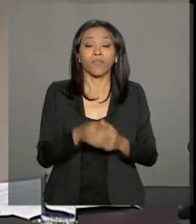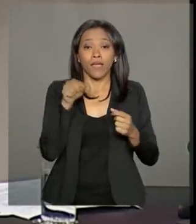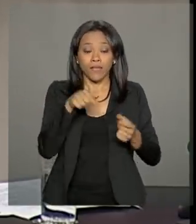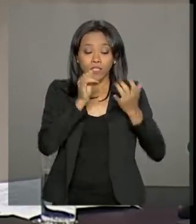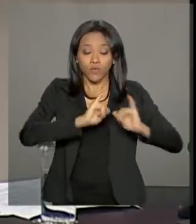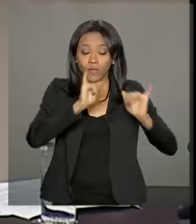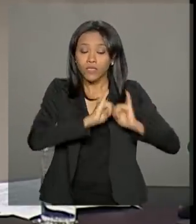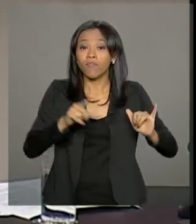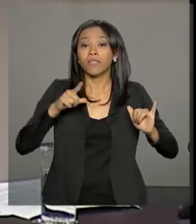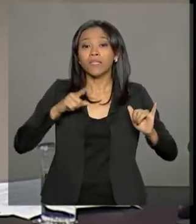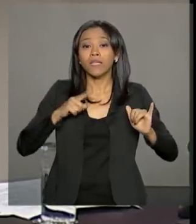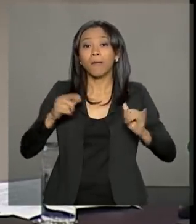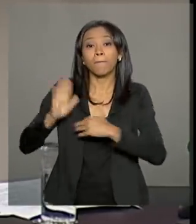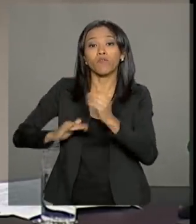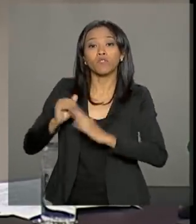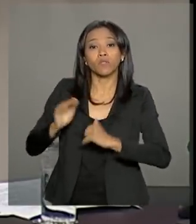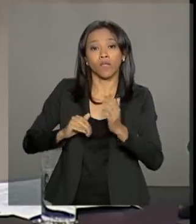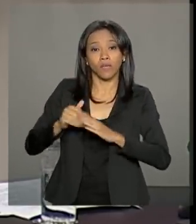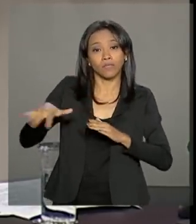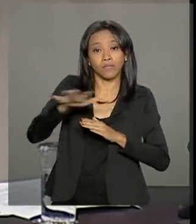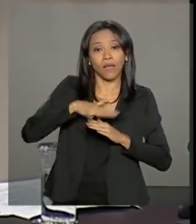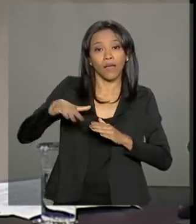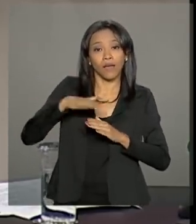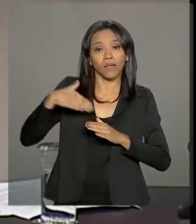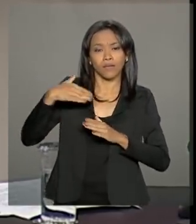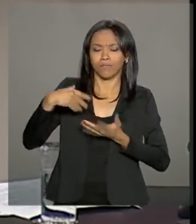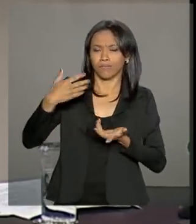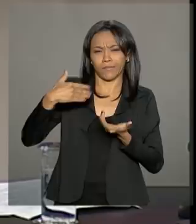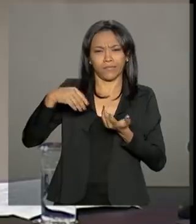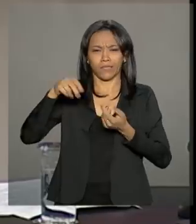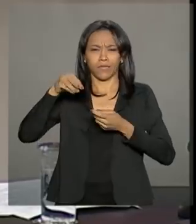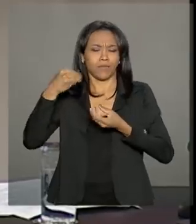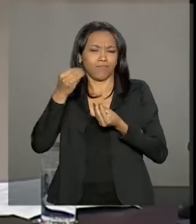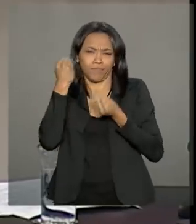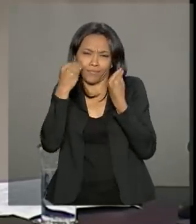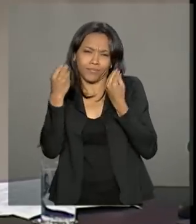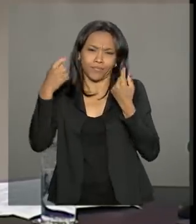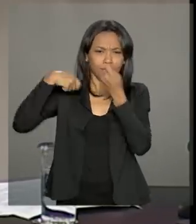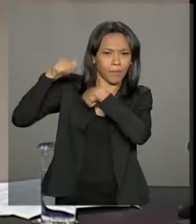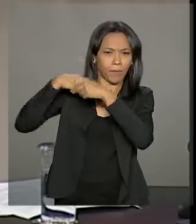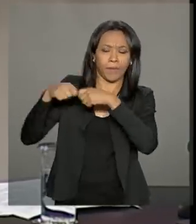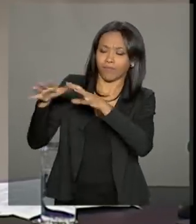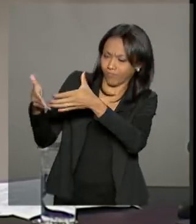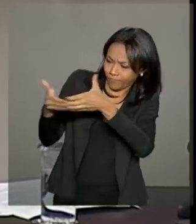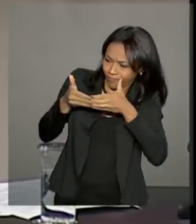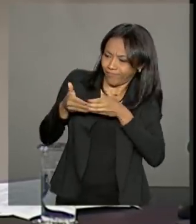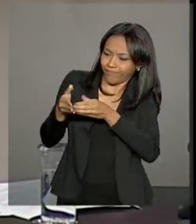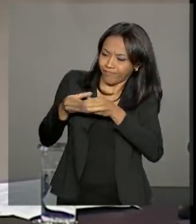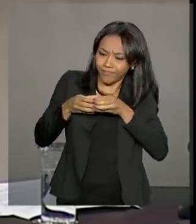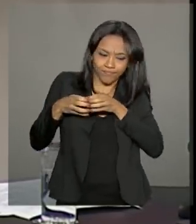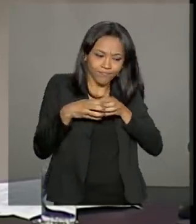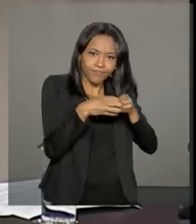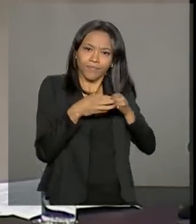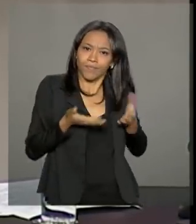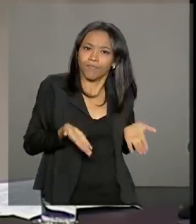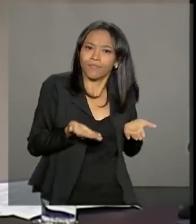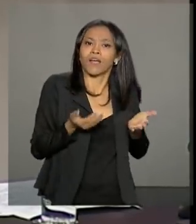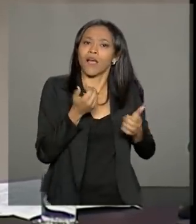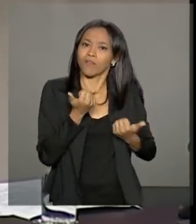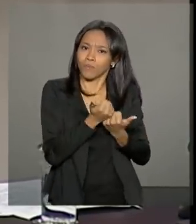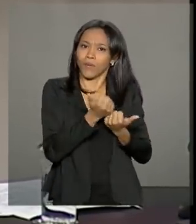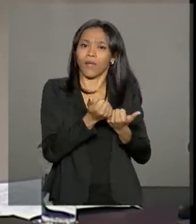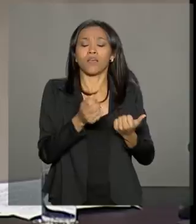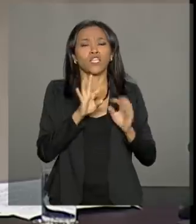profissionais da área da beleza que poderão orientar suas clientes considerando essa relação que muitas vezes é de confiança. Todos os casos de